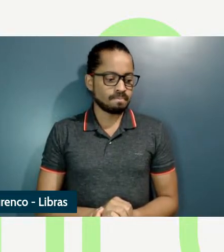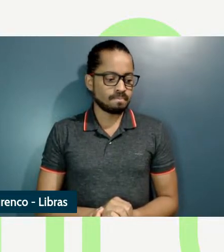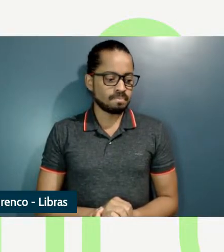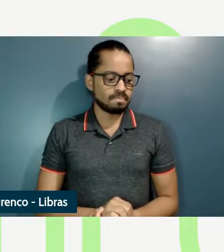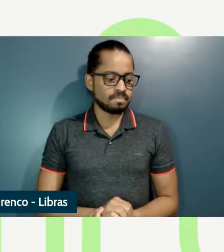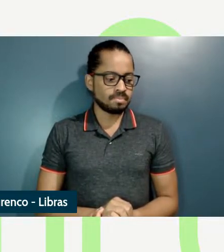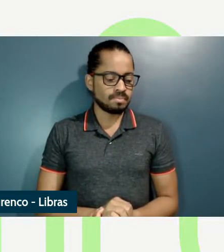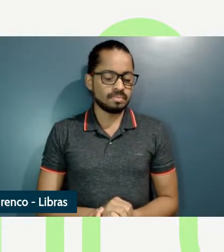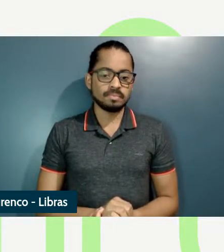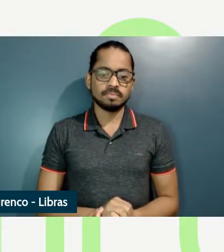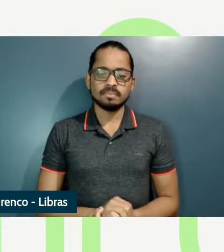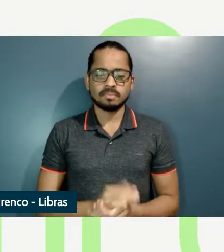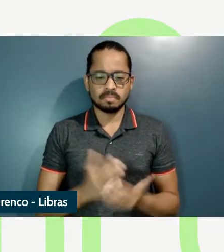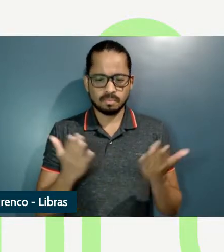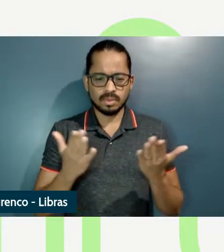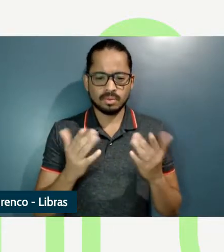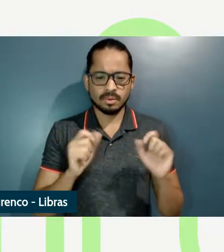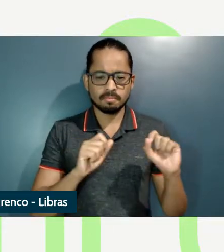acho que agora vai